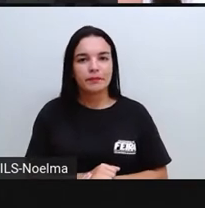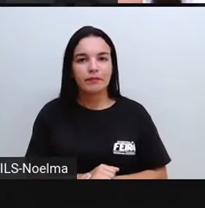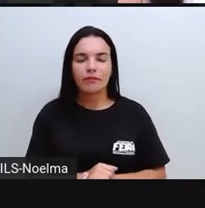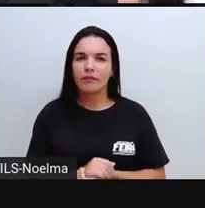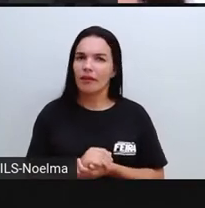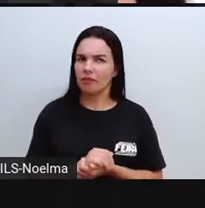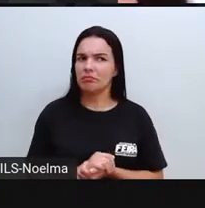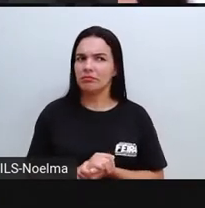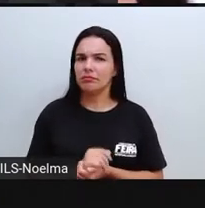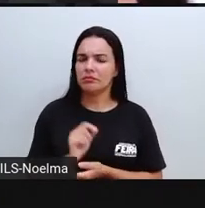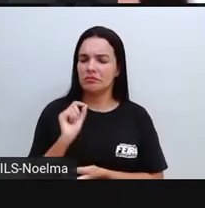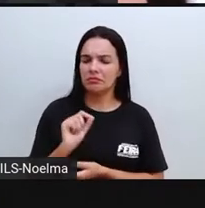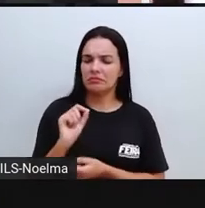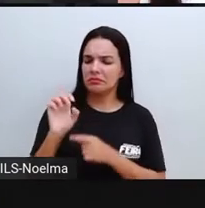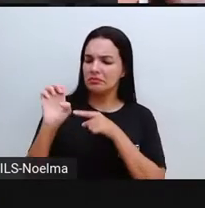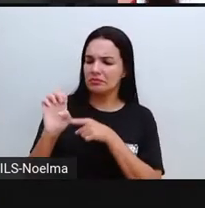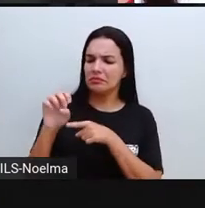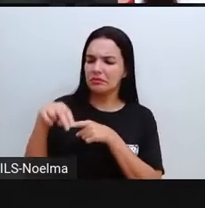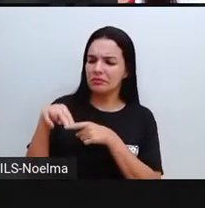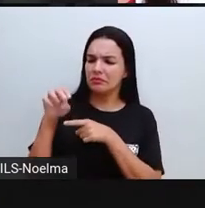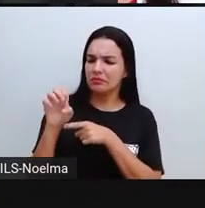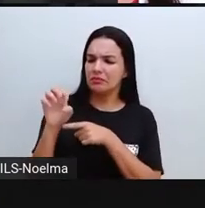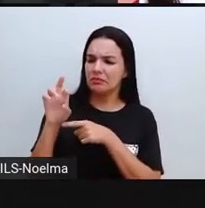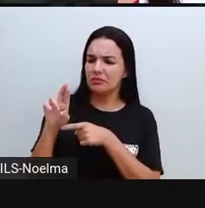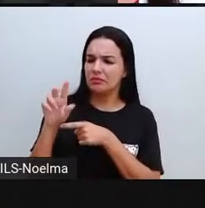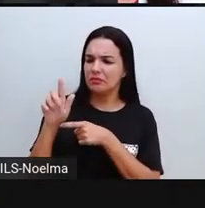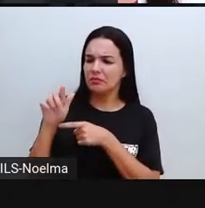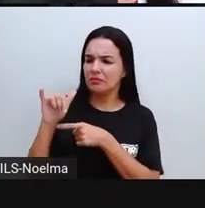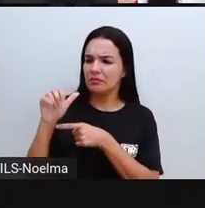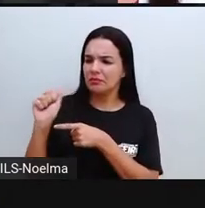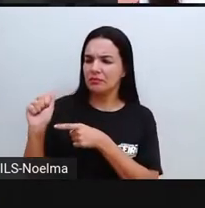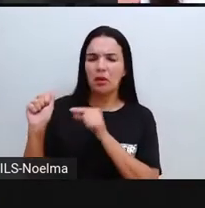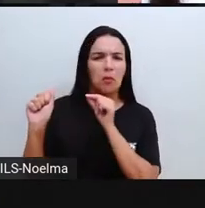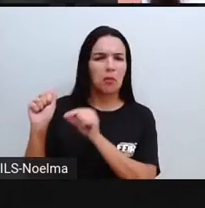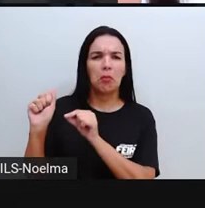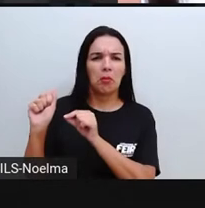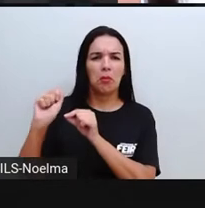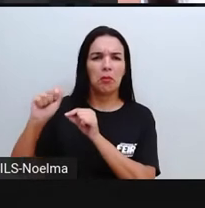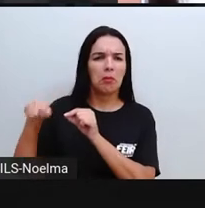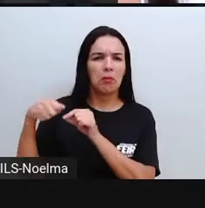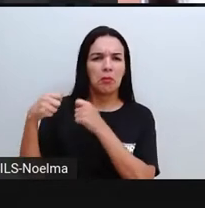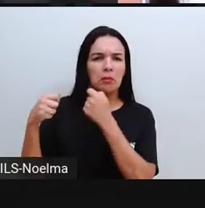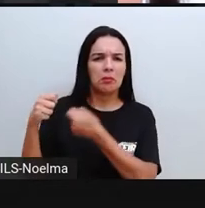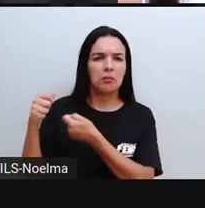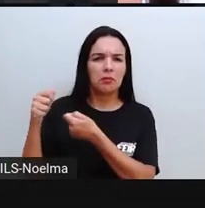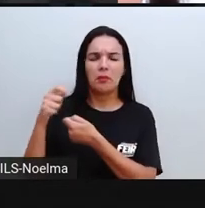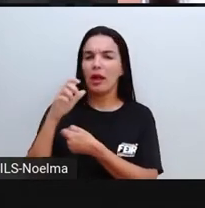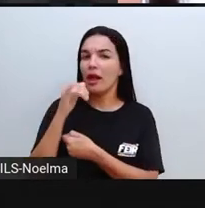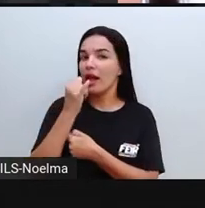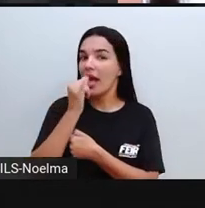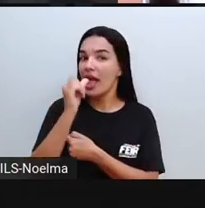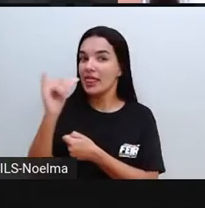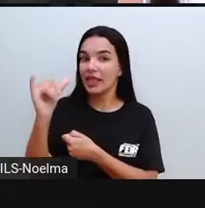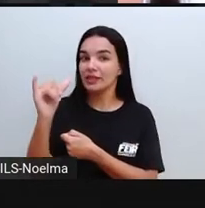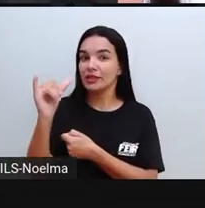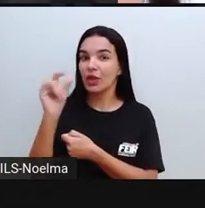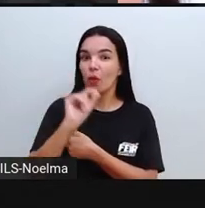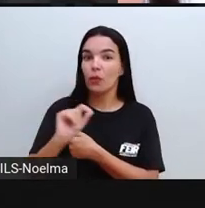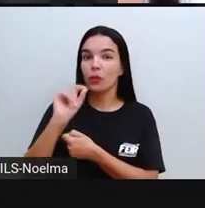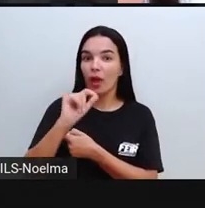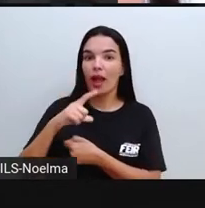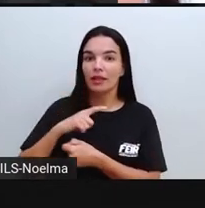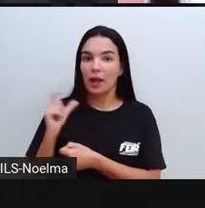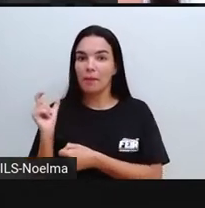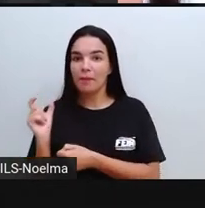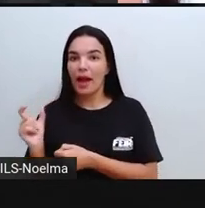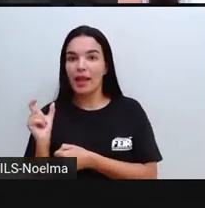energia? O que que é energia? O termo energia deriva da palavra ervis, que em